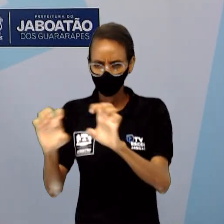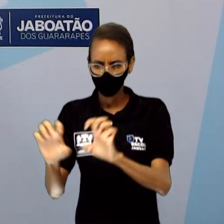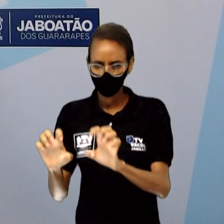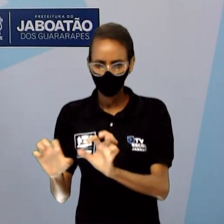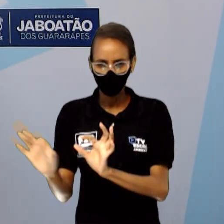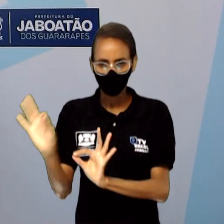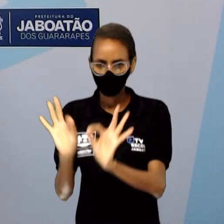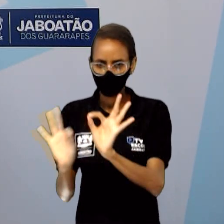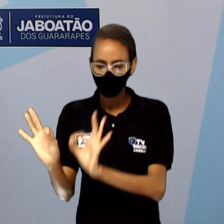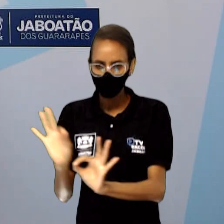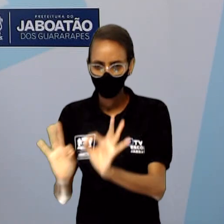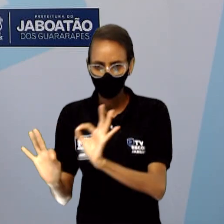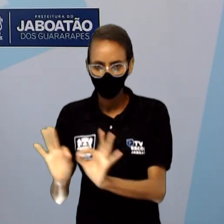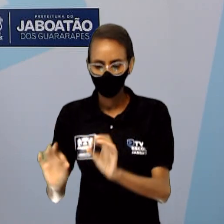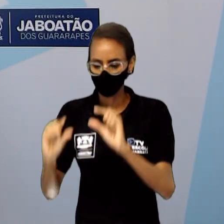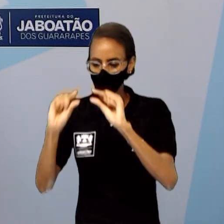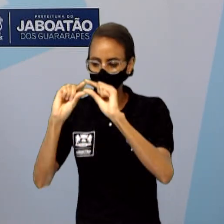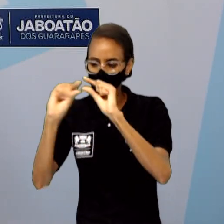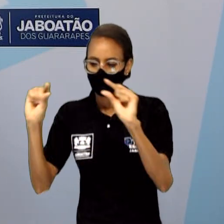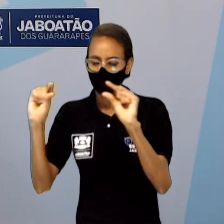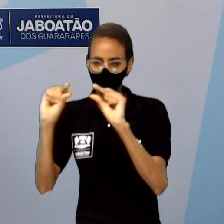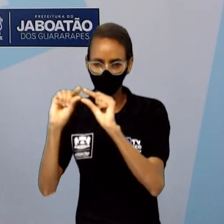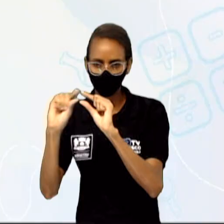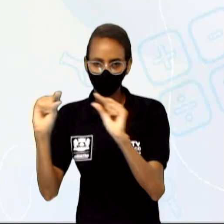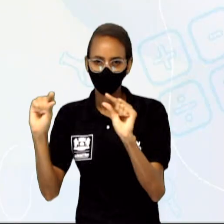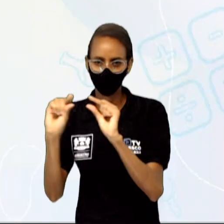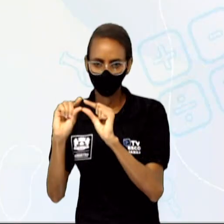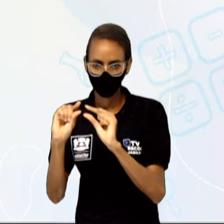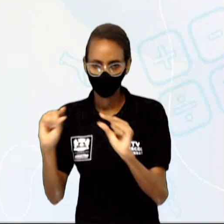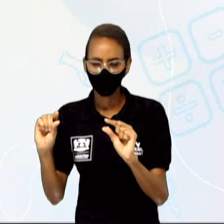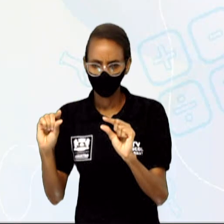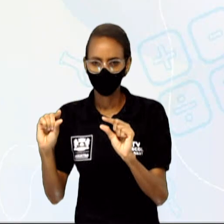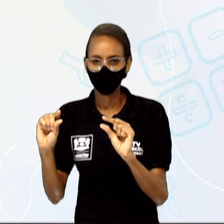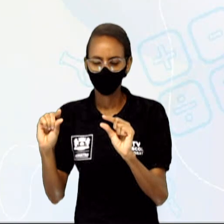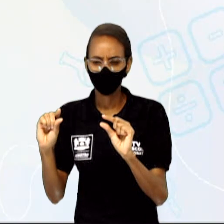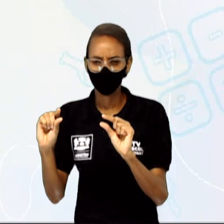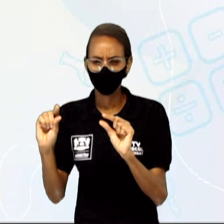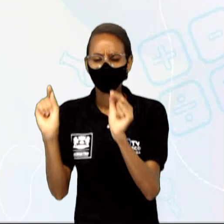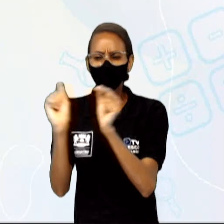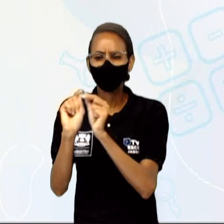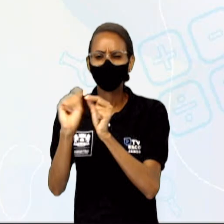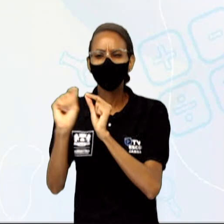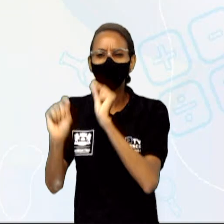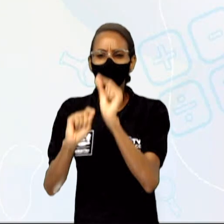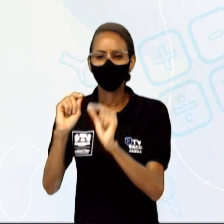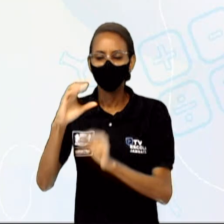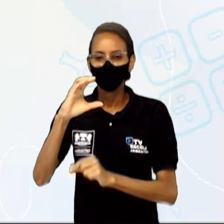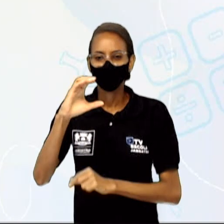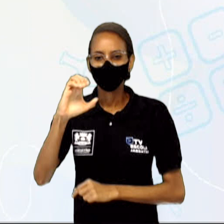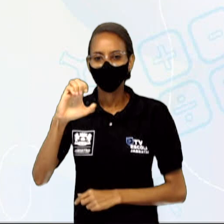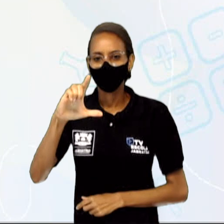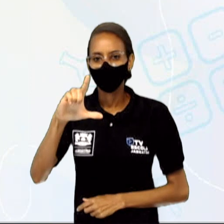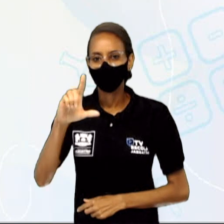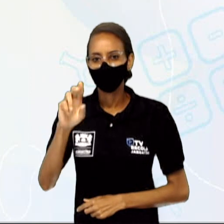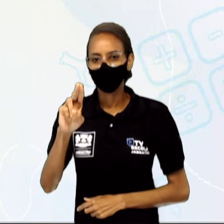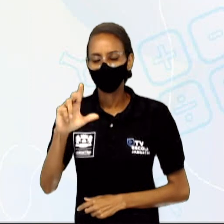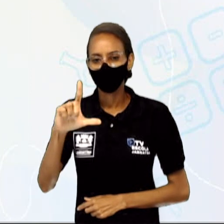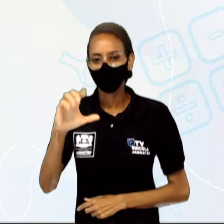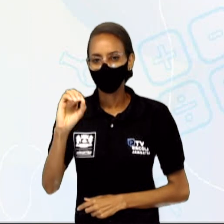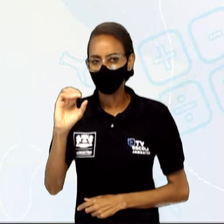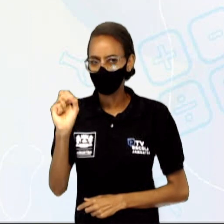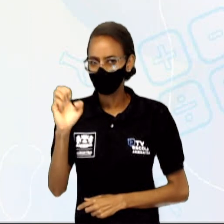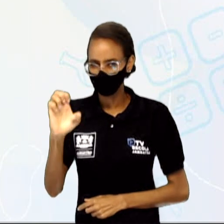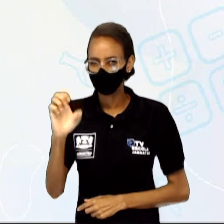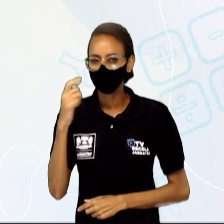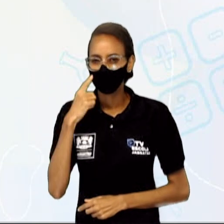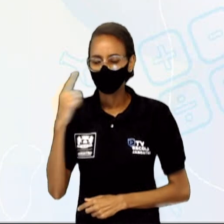calibrosos, assim molecularmente falando, feitos principalmente de celulose. São esses tubos mais azulados representados aí. É uma camada